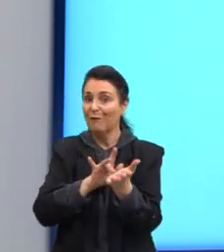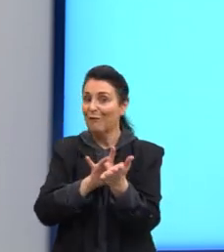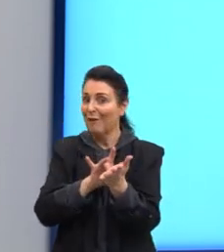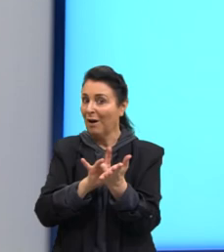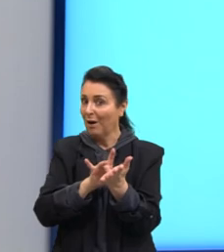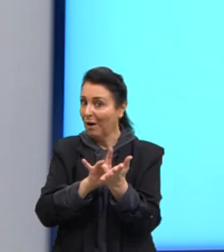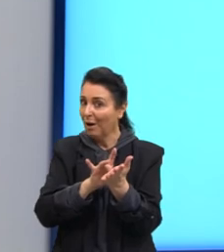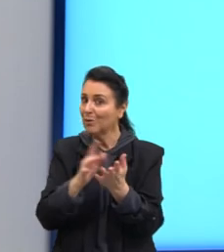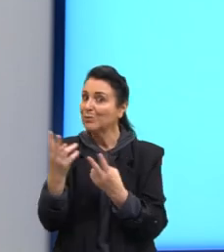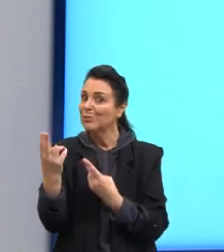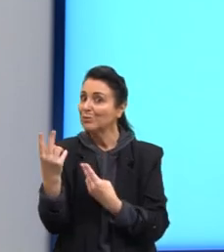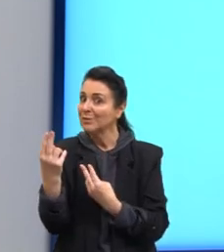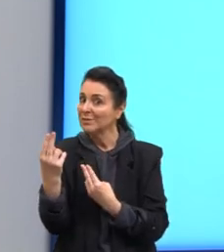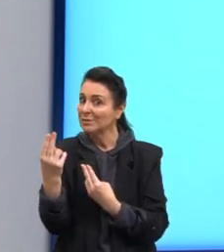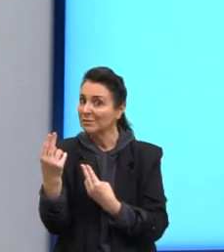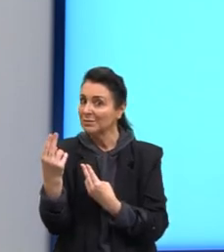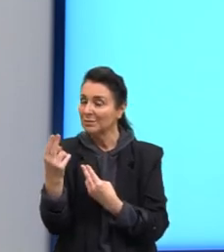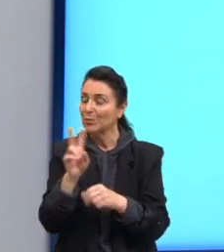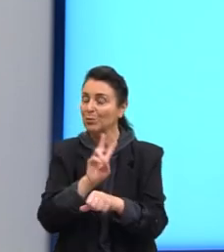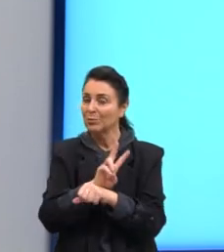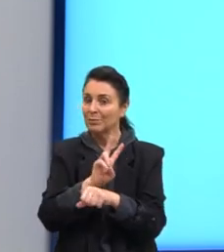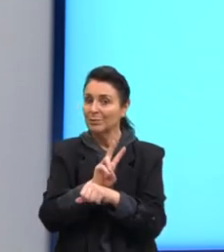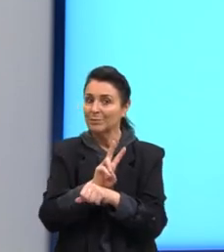e as palavras cognatas. Ok?